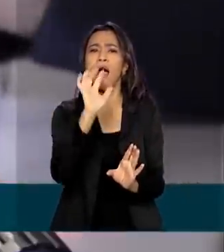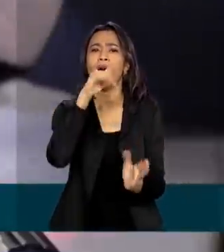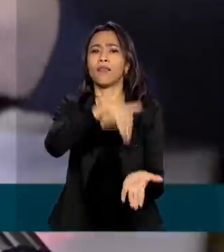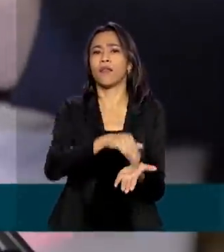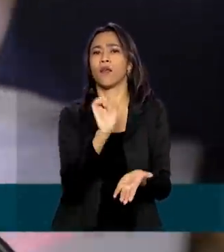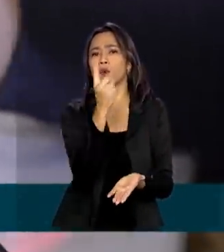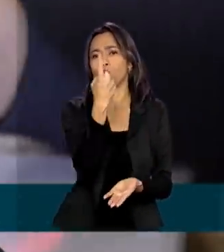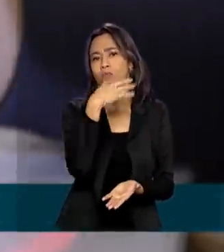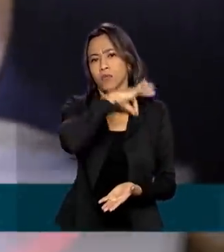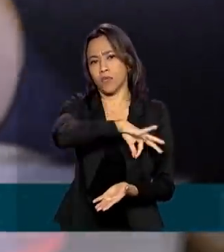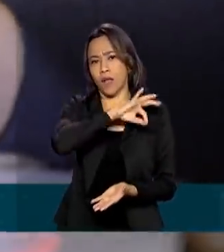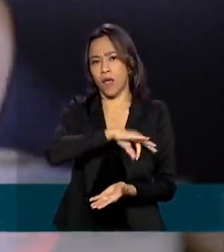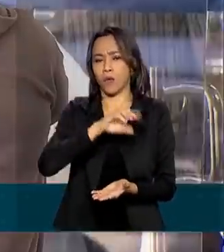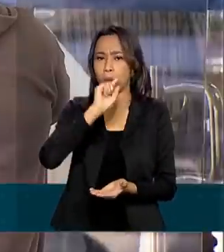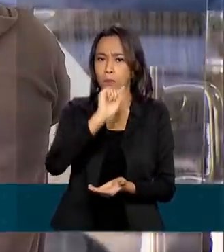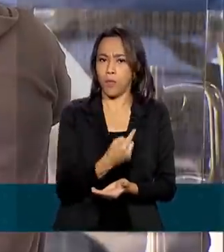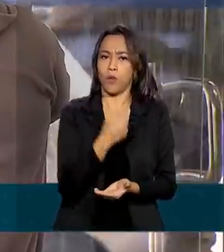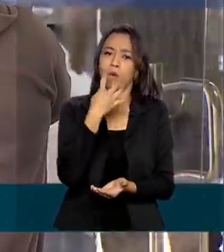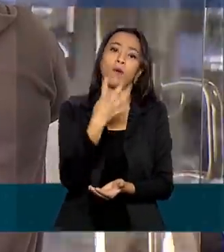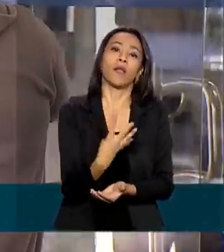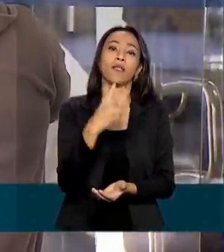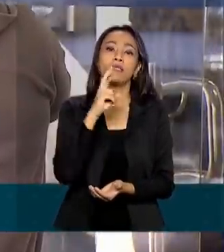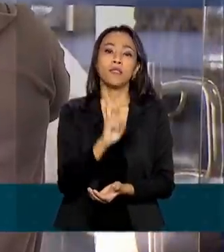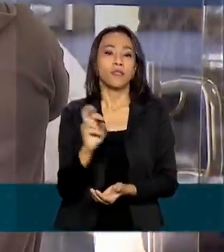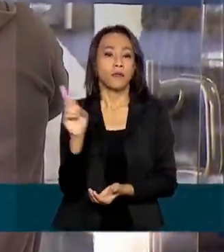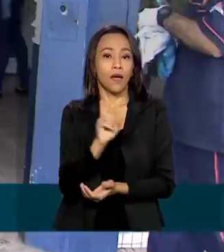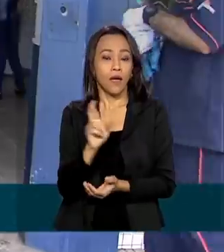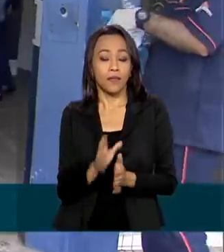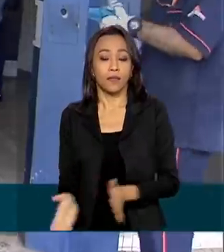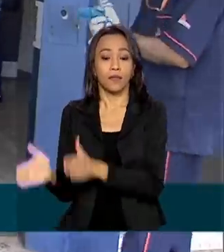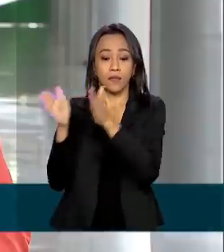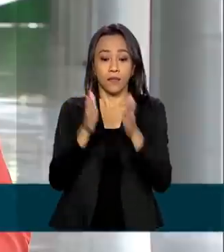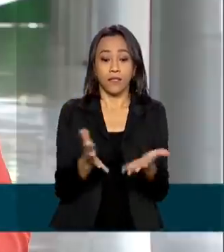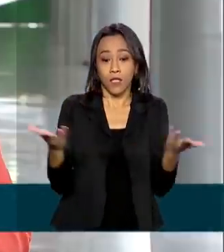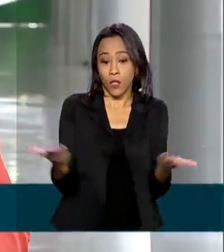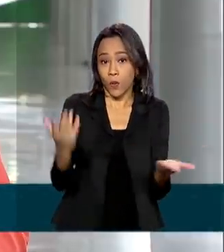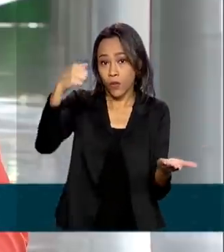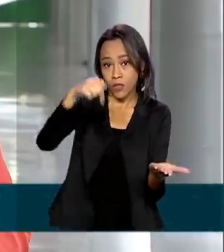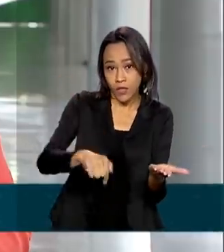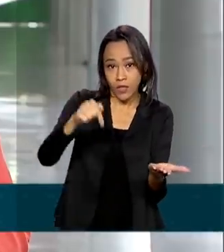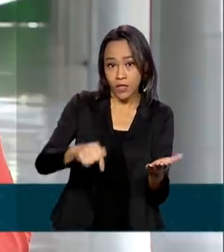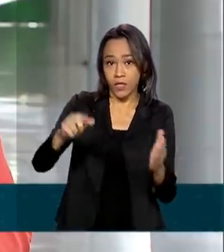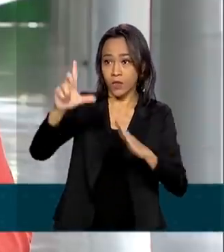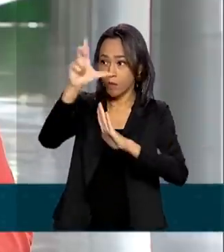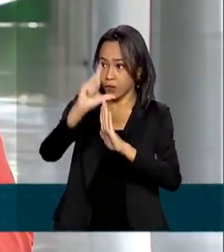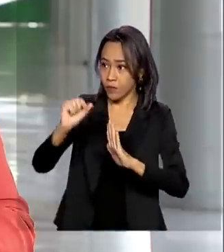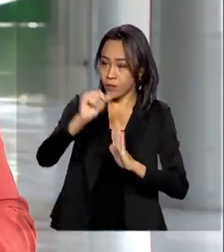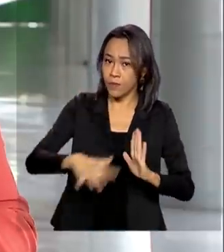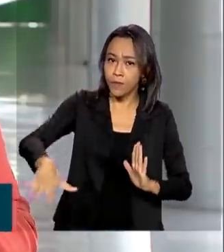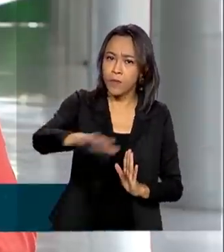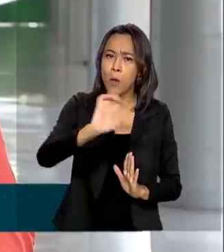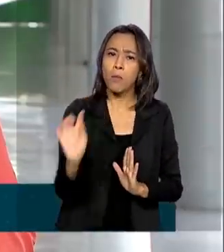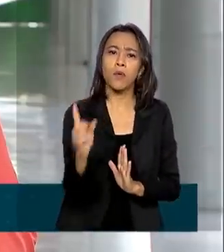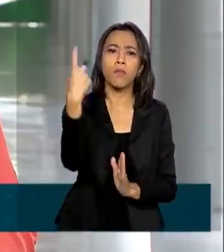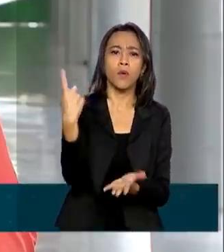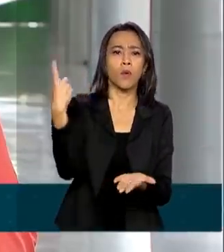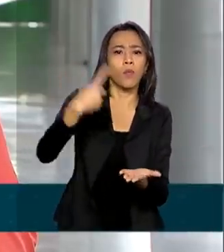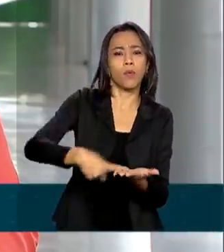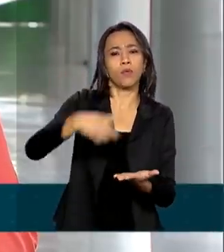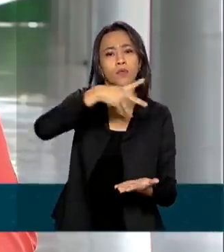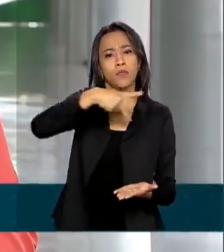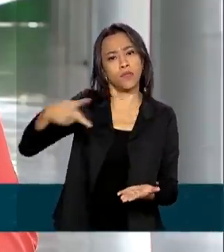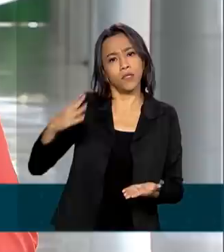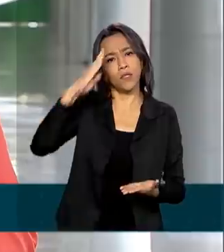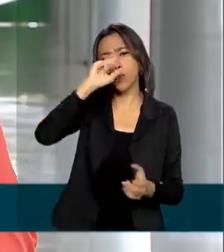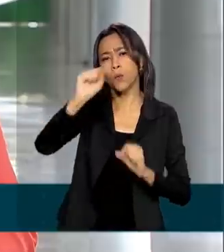seja, 1.045 reais. E hoje, aqui no Palácio do Planalto, o presidente Jair Bolsonaro, a primeira agenda do dia é um encontro com o